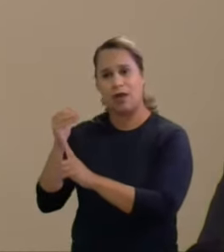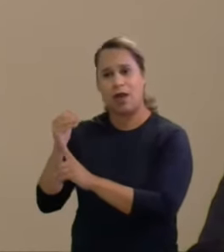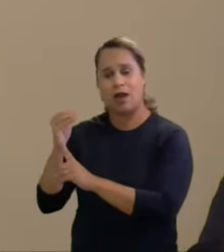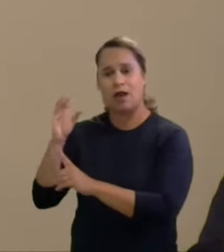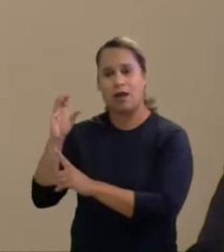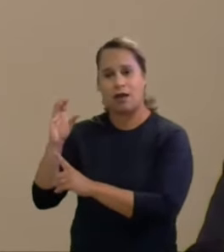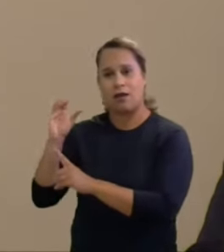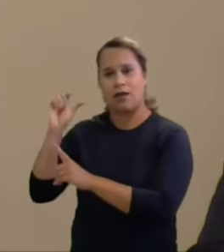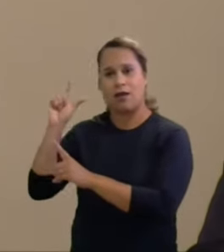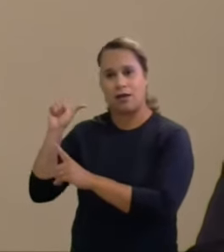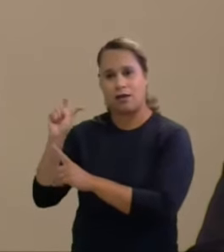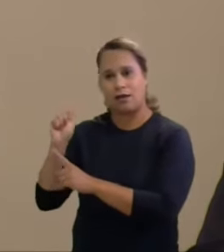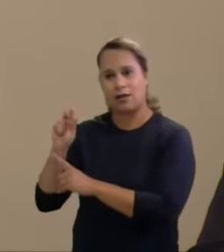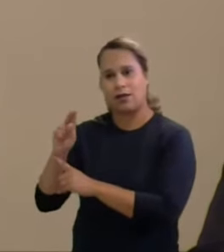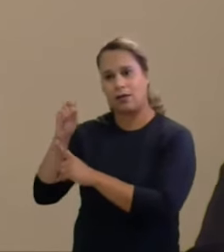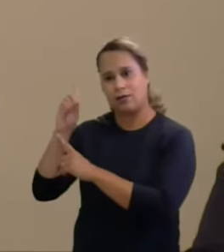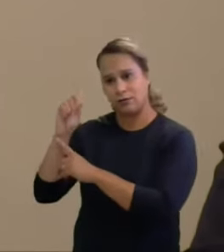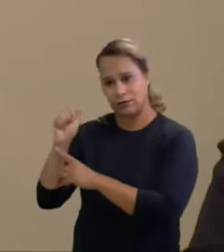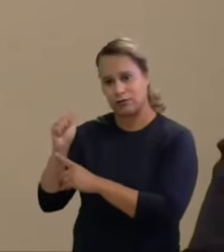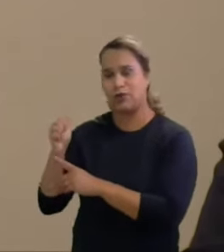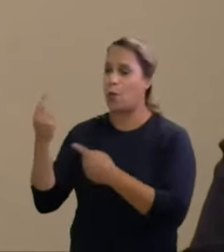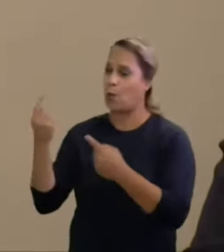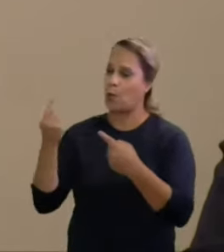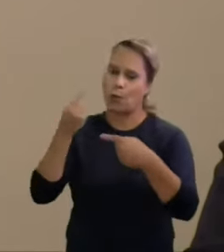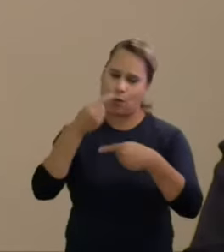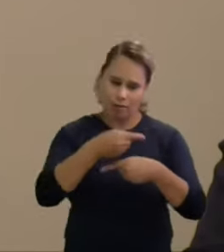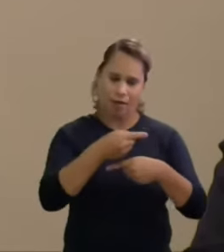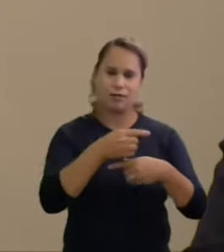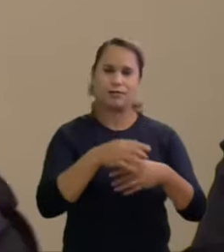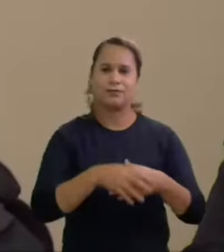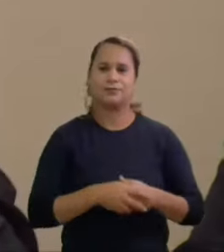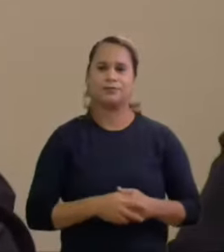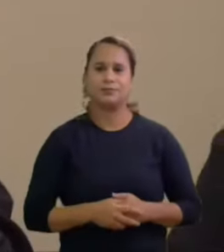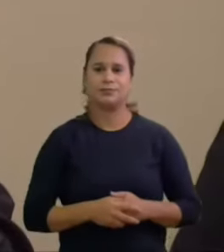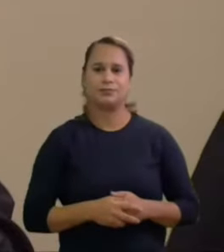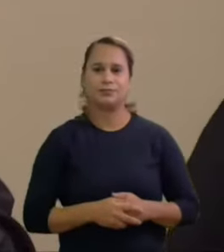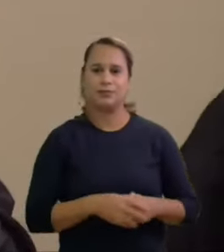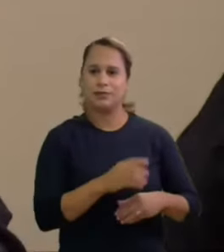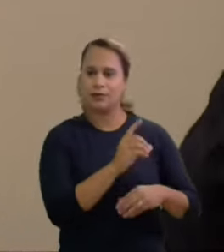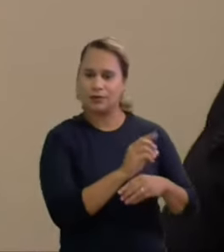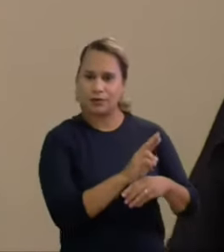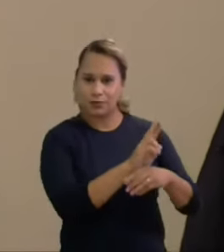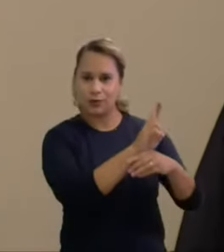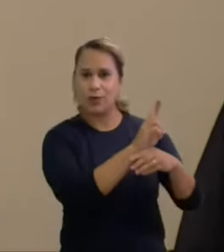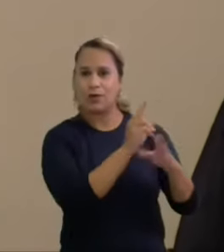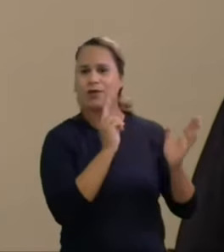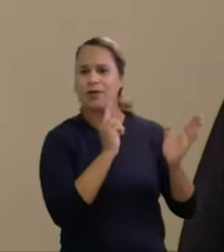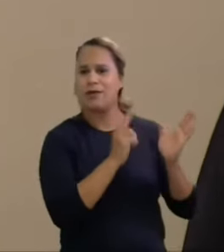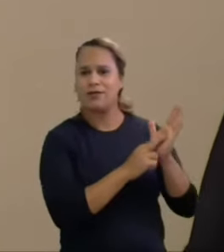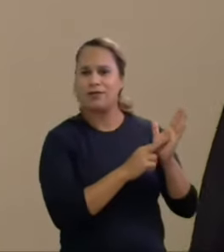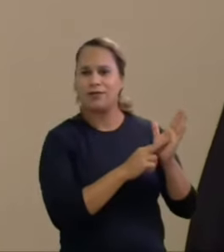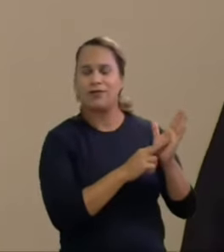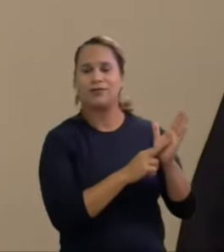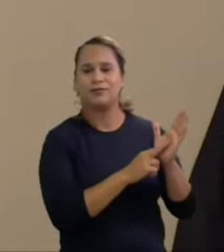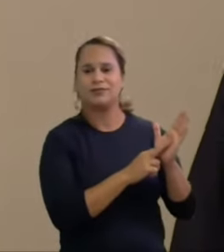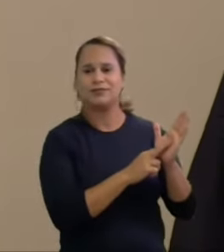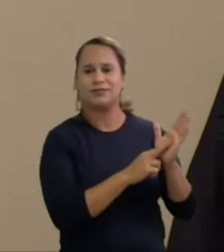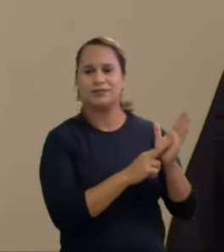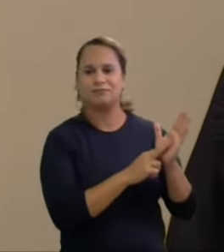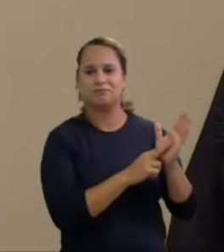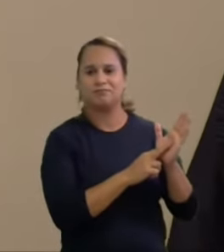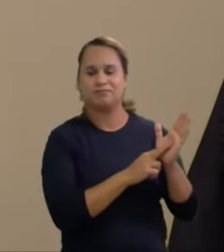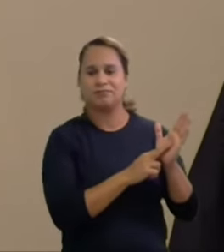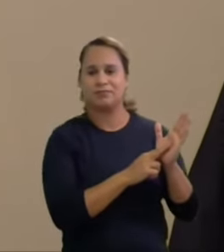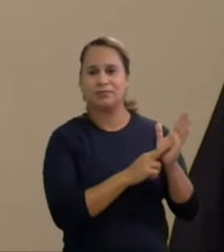exatamente desculpe o contrário o doutor o desembargador relator pela improcedência dos pedidos pelo